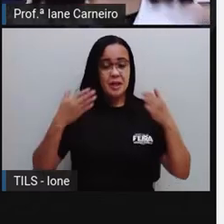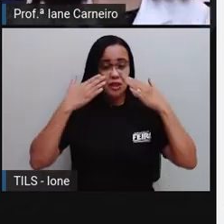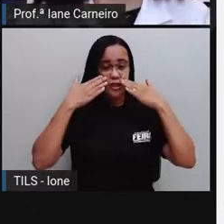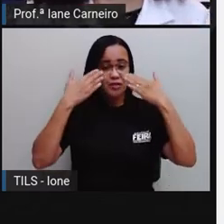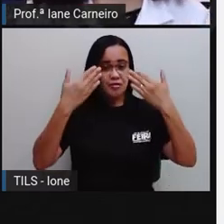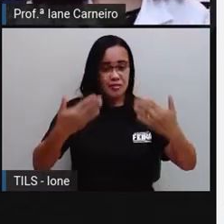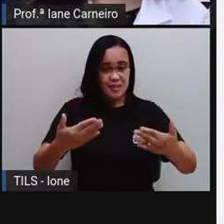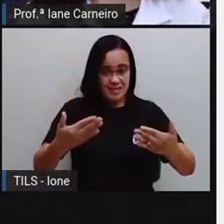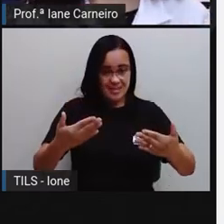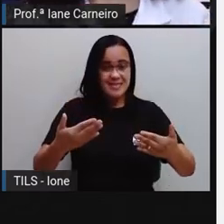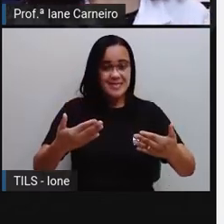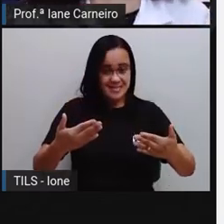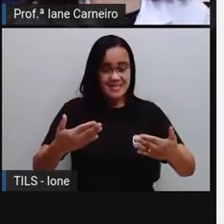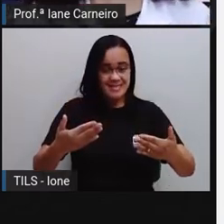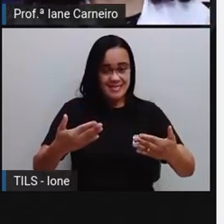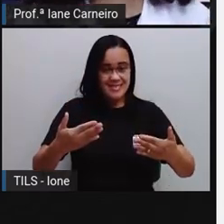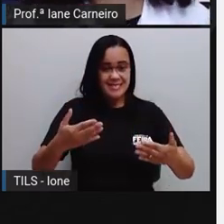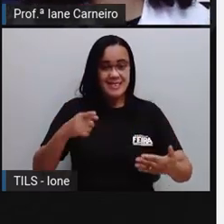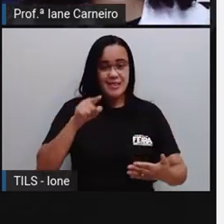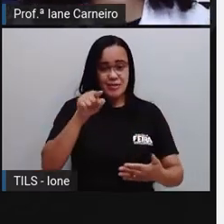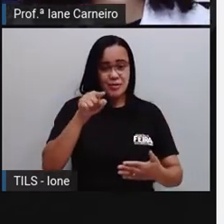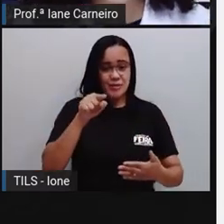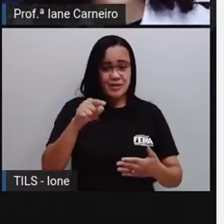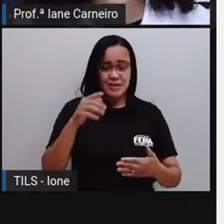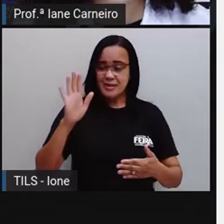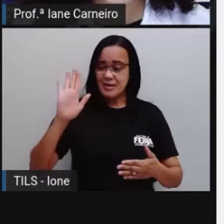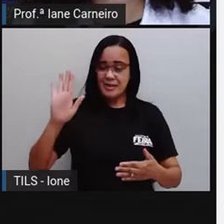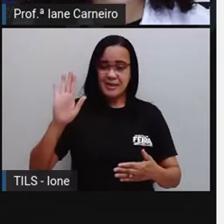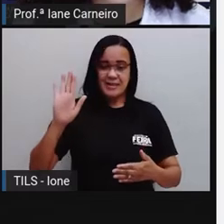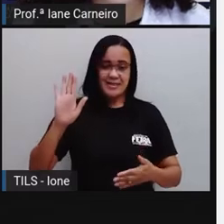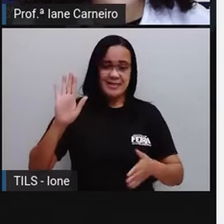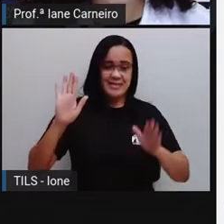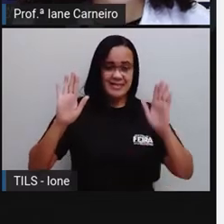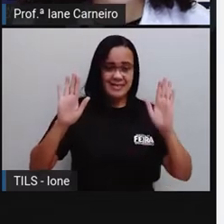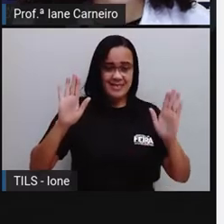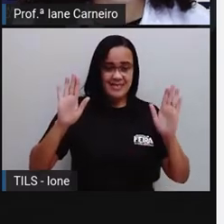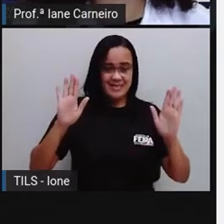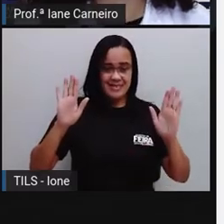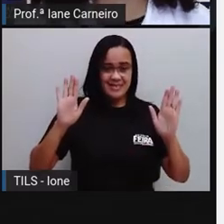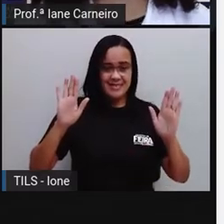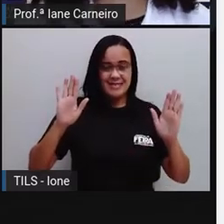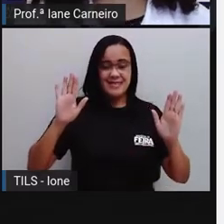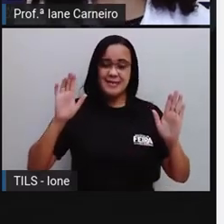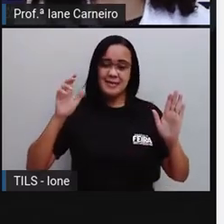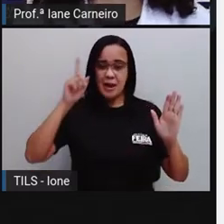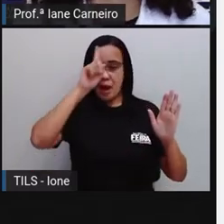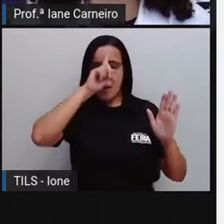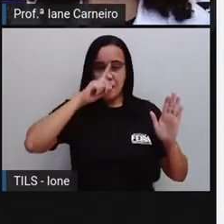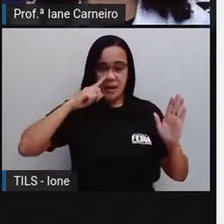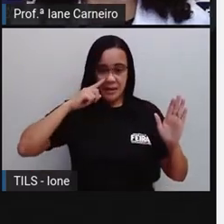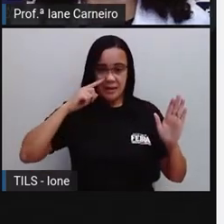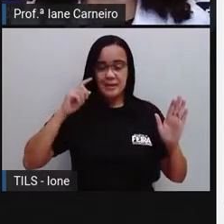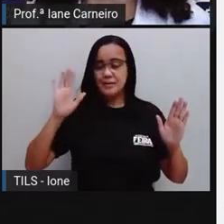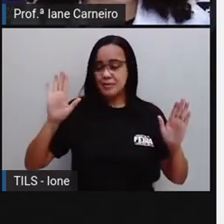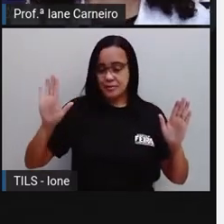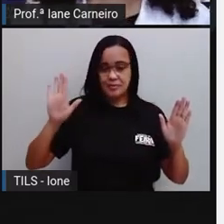percebeu onde é que está a sua mão direita? Então, você segura o objeto, ó, amarelo com essa mãozinha aqui.